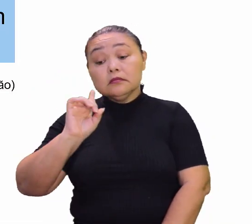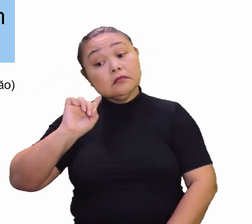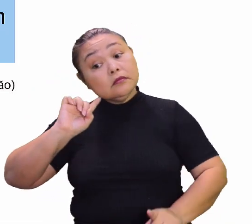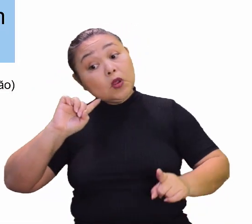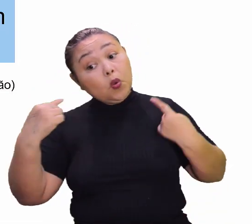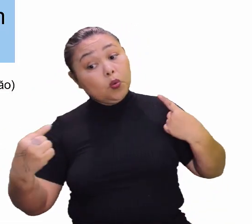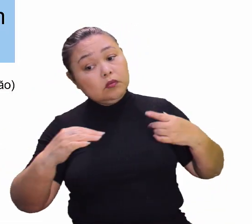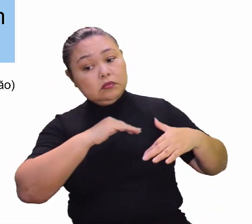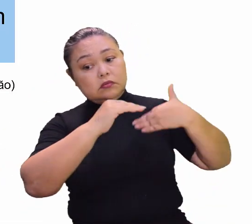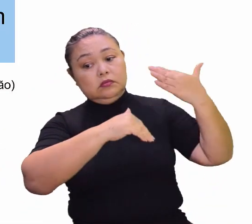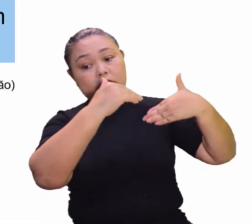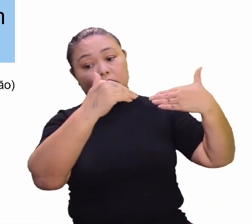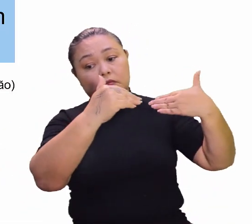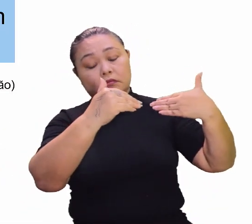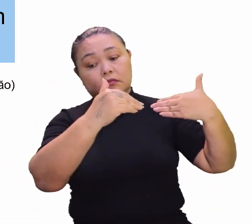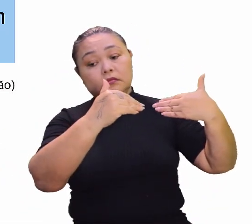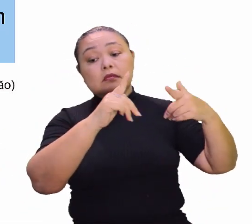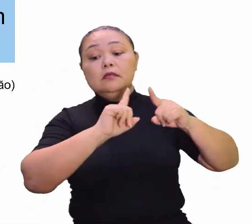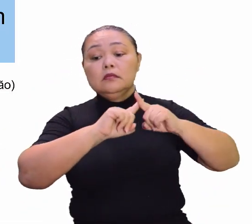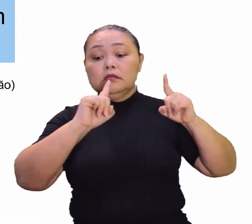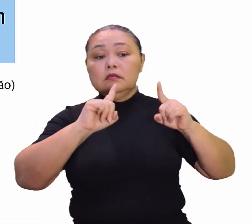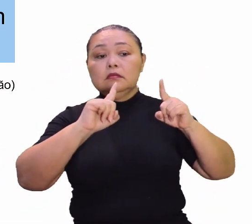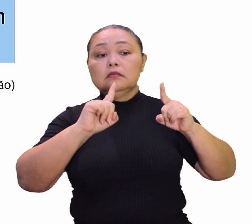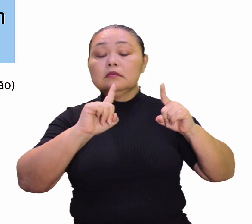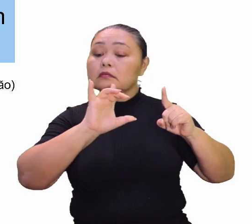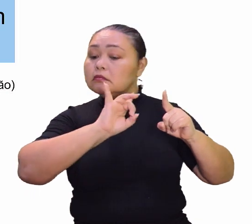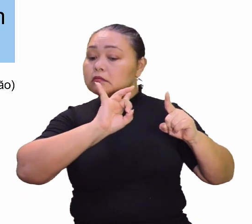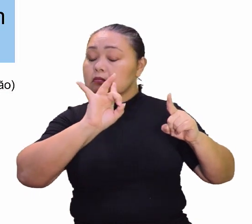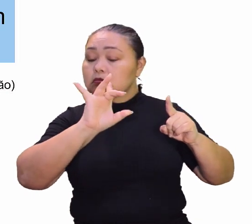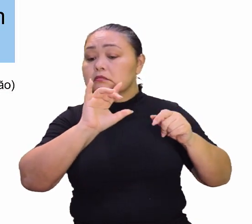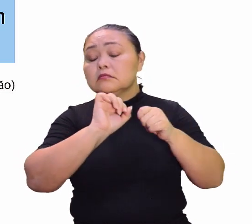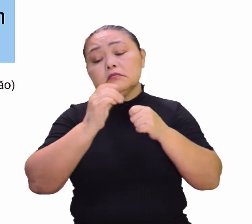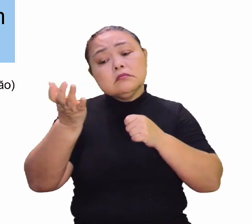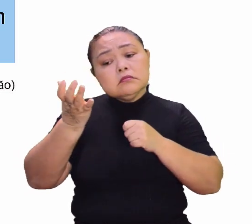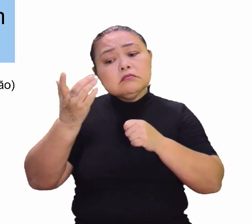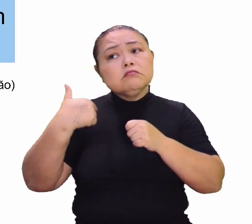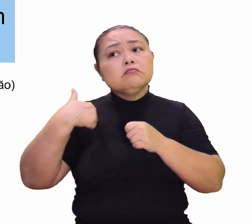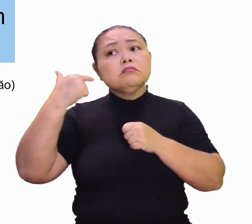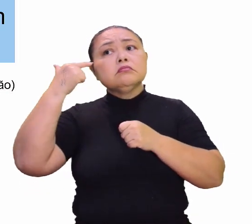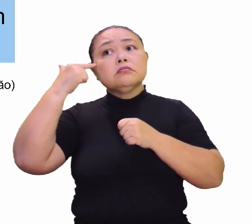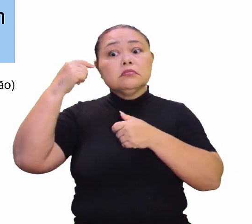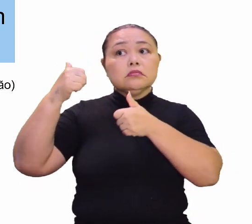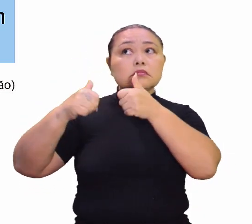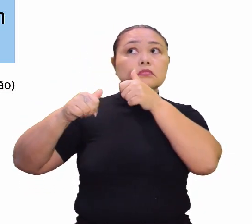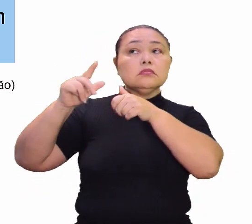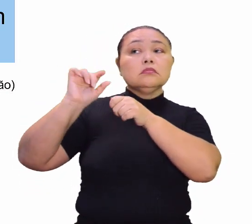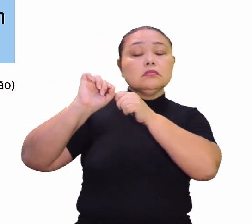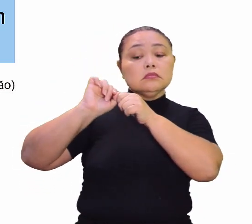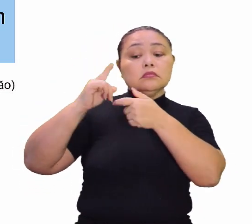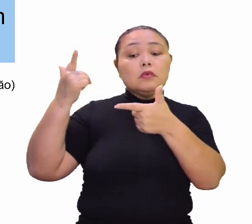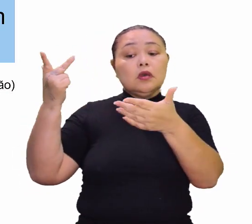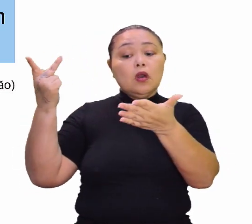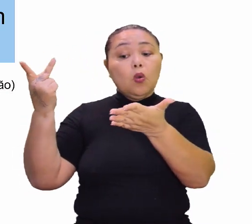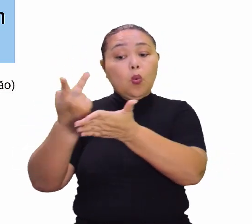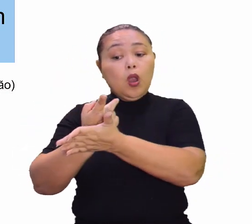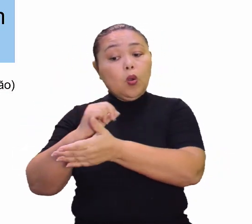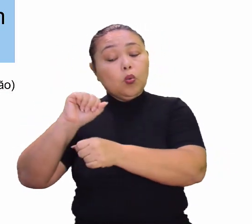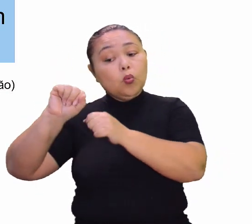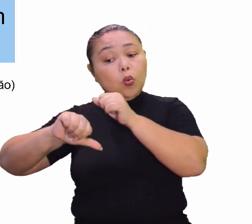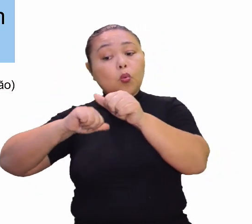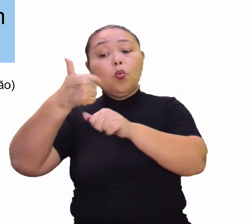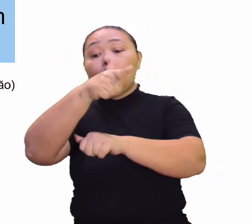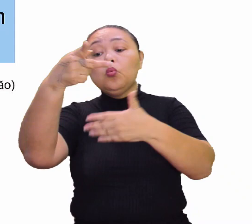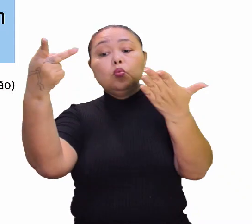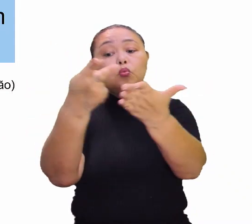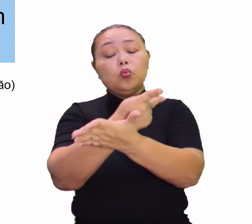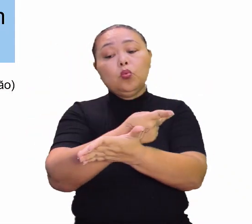contra o progresso, mas apelo para o bom senso. Muito bem. Um erro não conserta o outro.